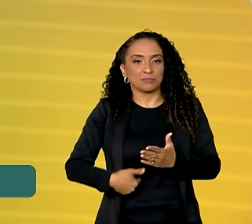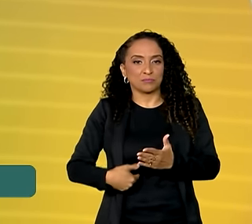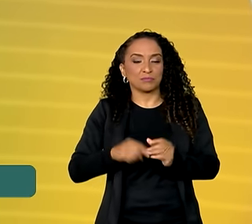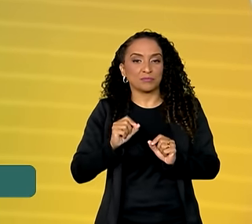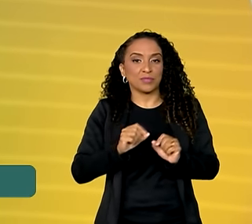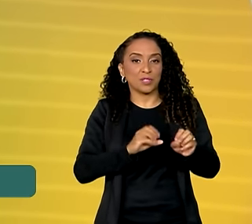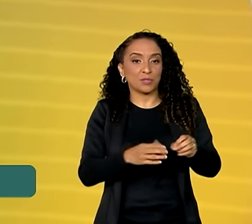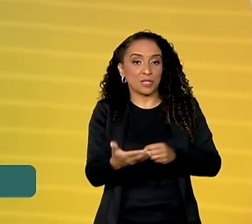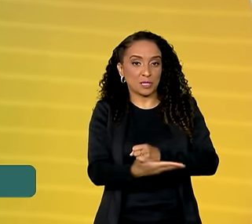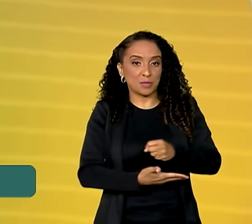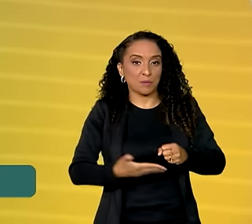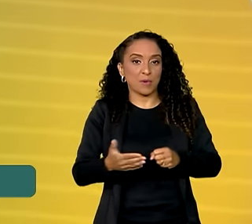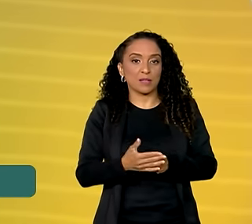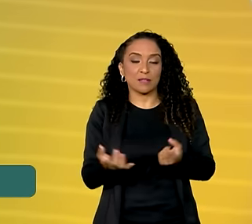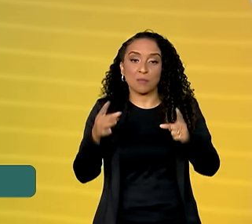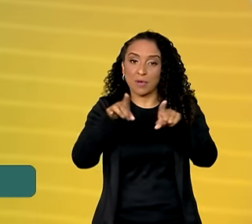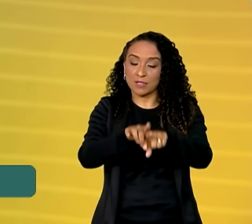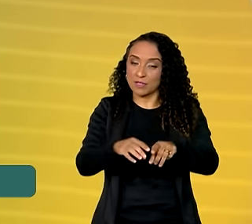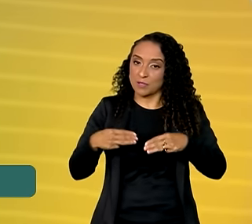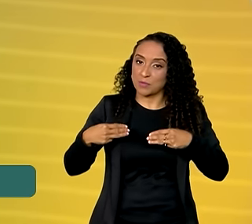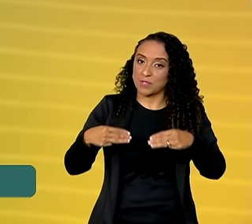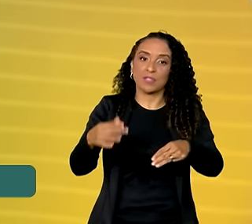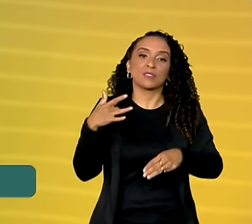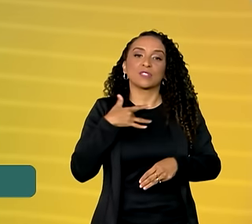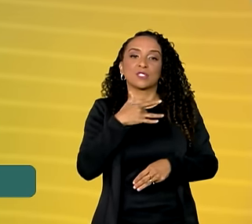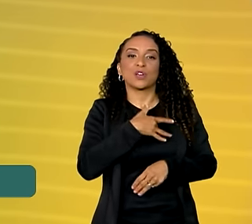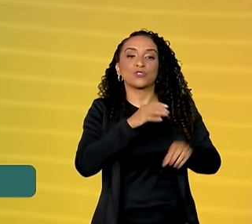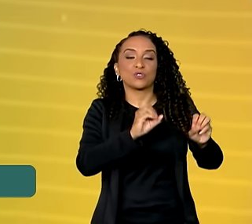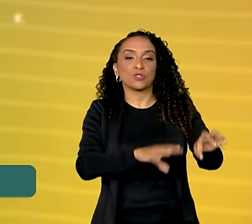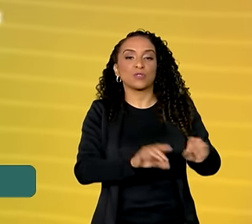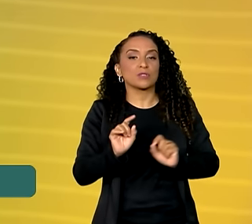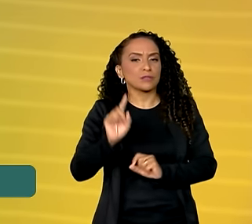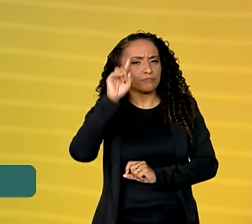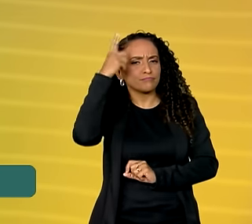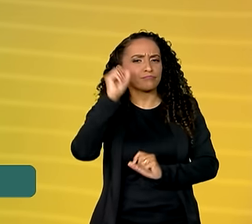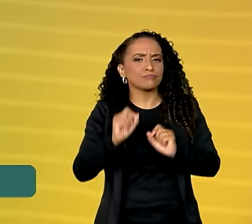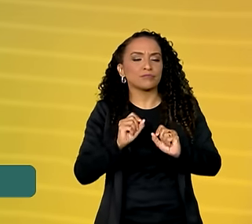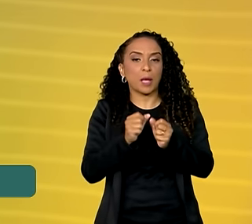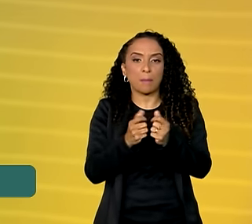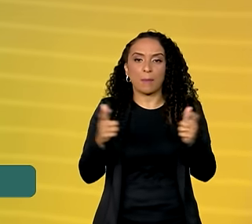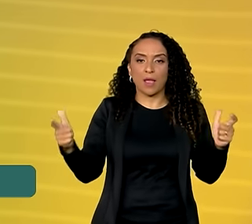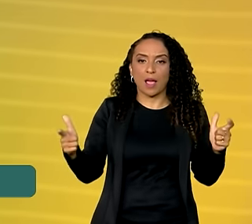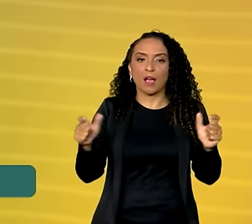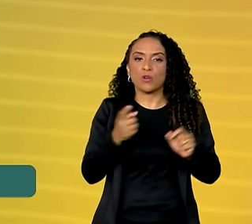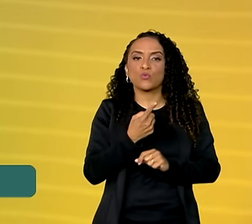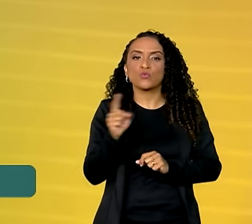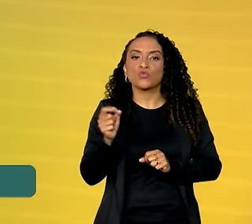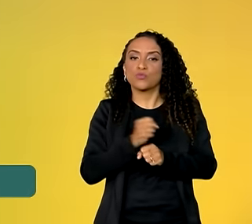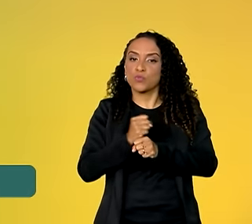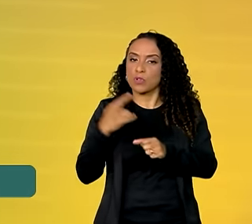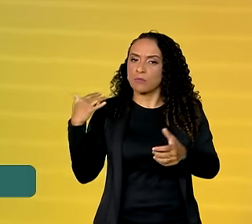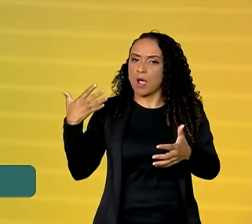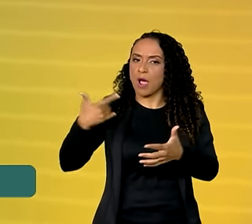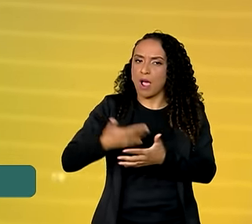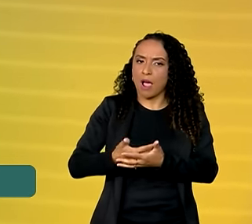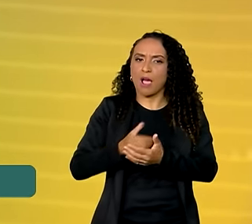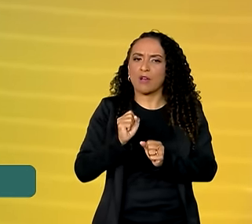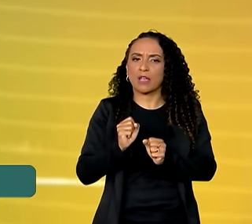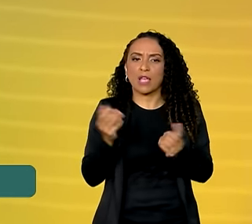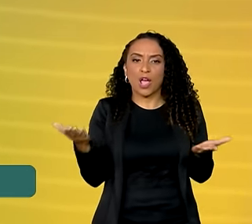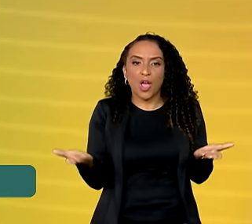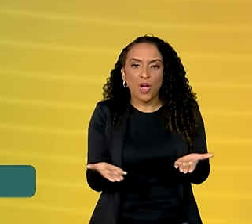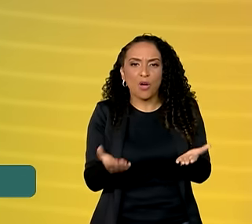da educação básica. Parceria dos Ministérios da Saúde e da Educação, a iniciativa foi ampliada nos últimos anos, chegando